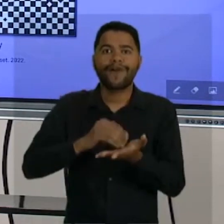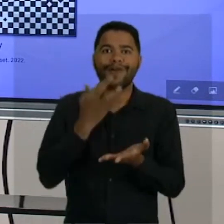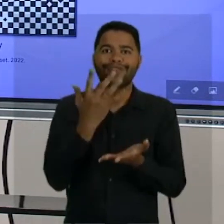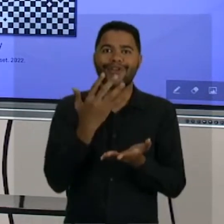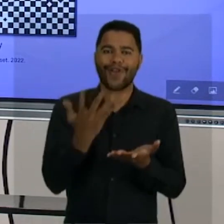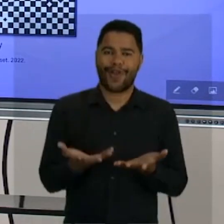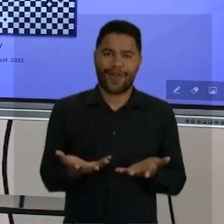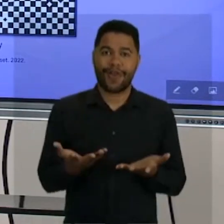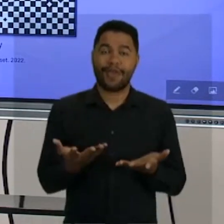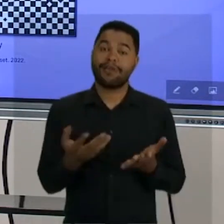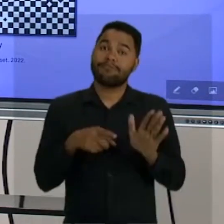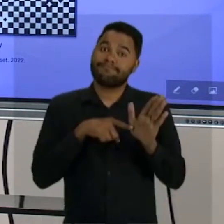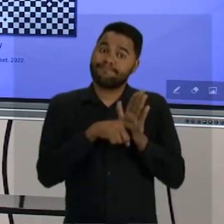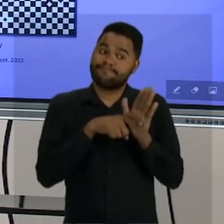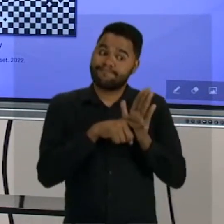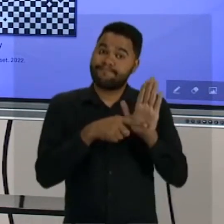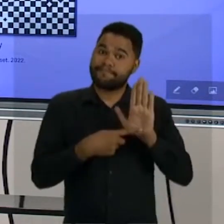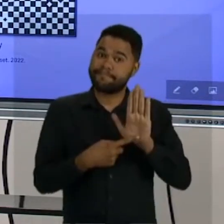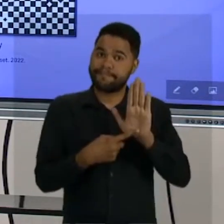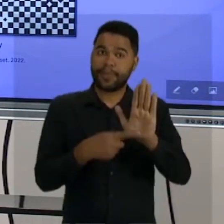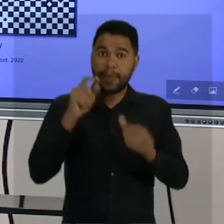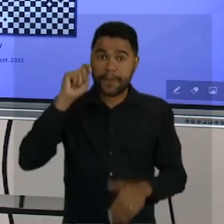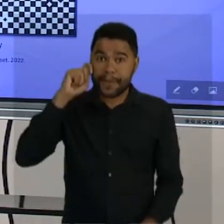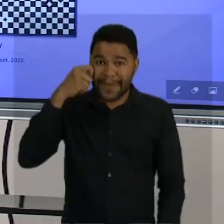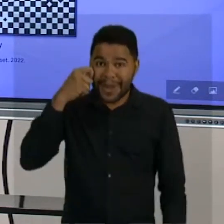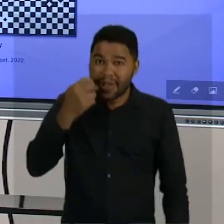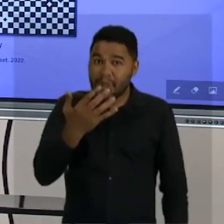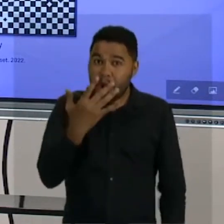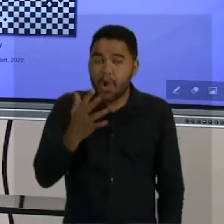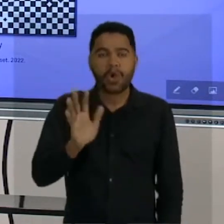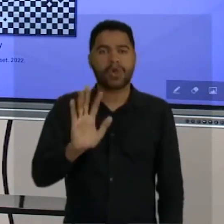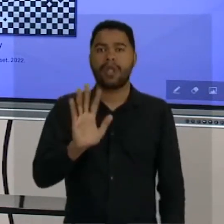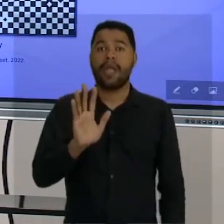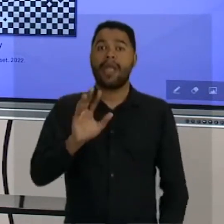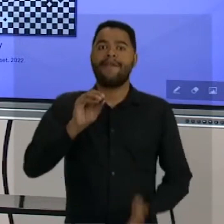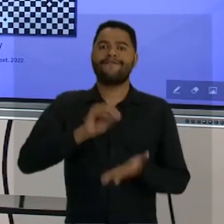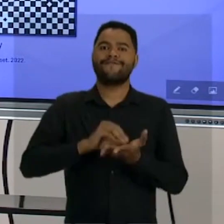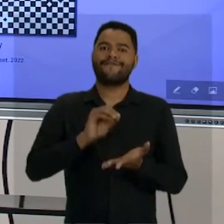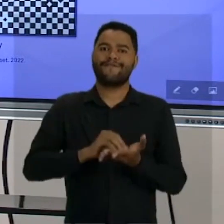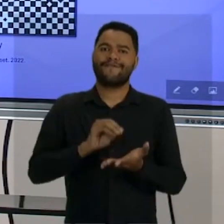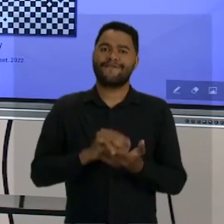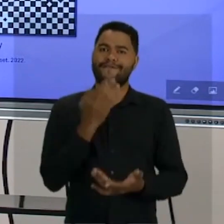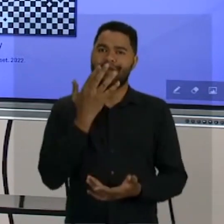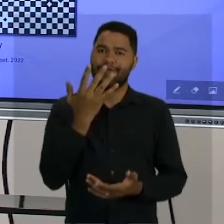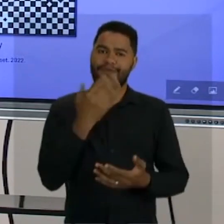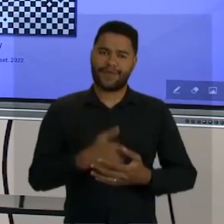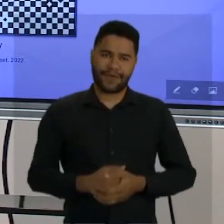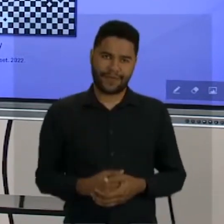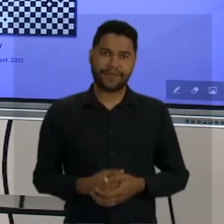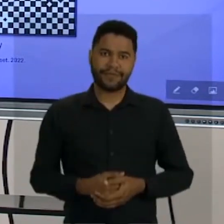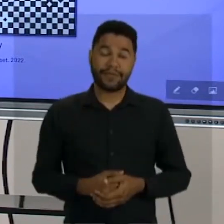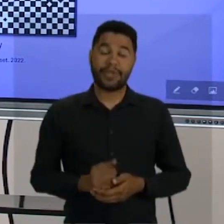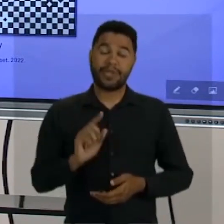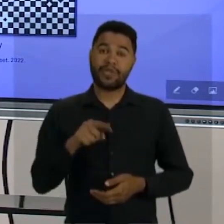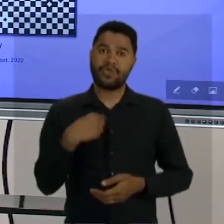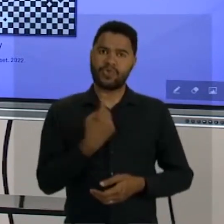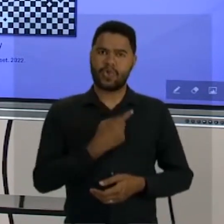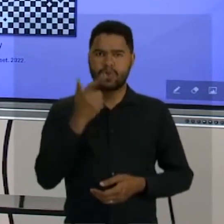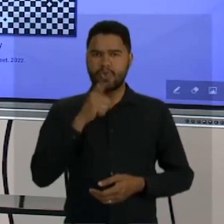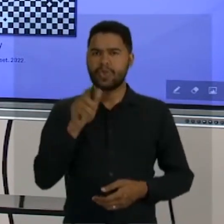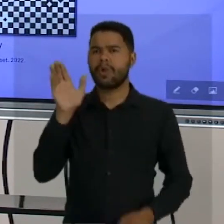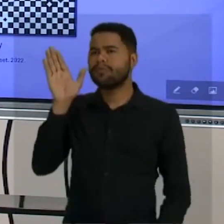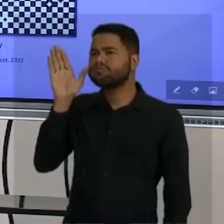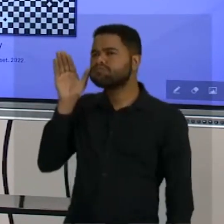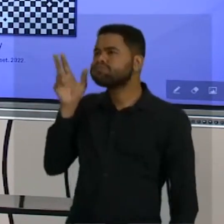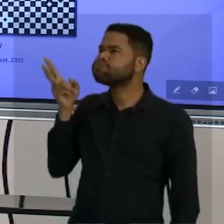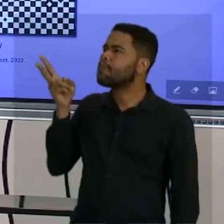Então, cientificamente falando, preto não é cor, na verdade é a ausência dela. Por isso, nós conseguimos observar, por